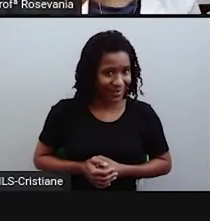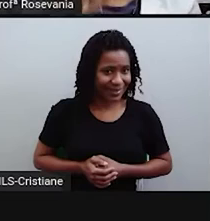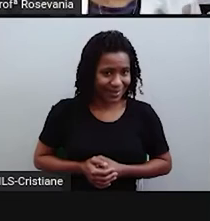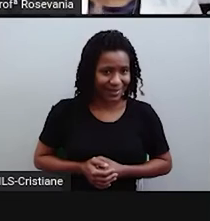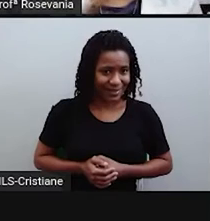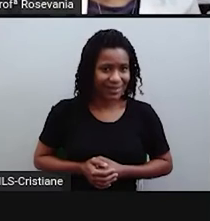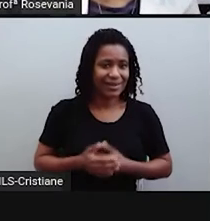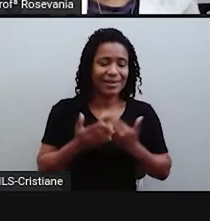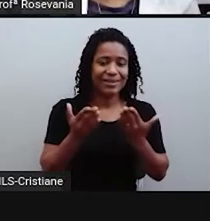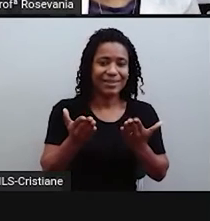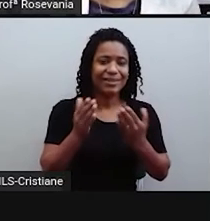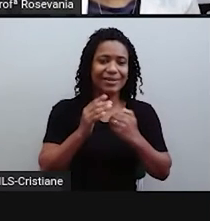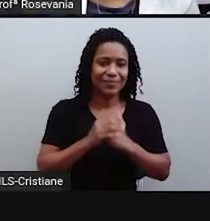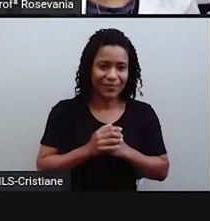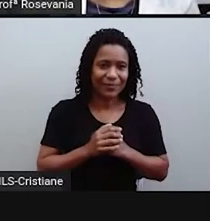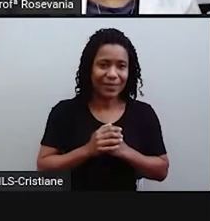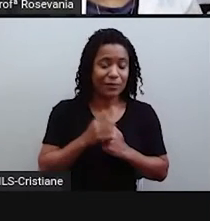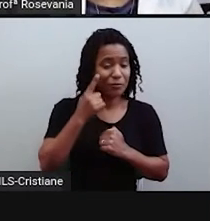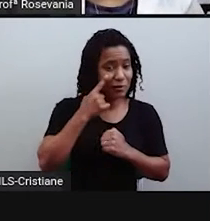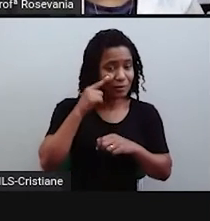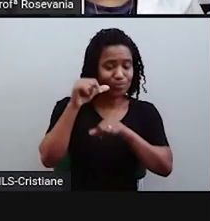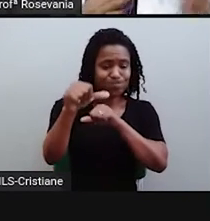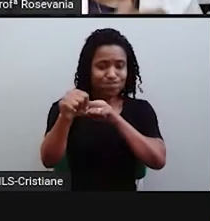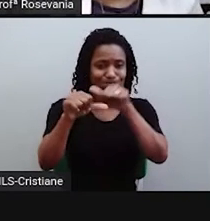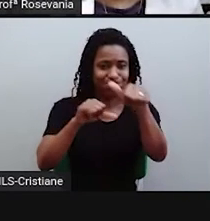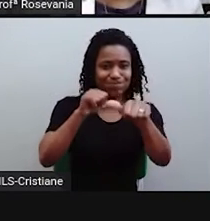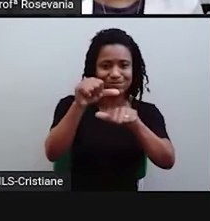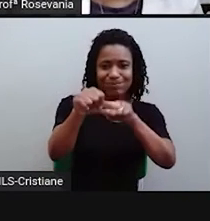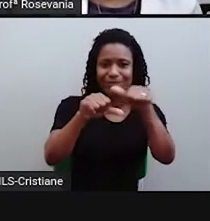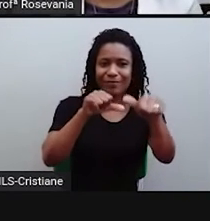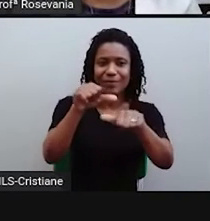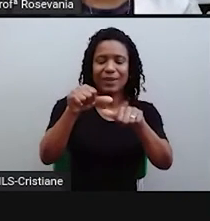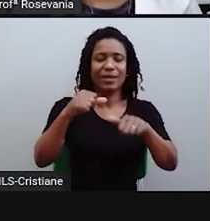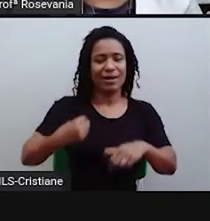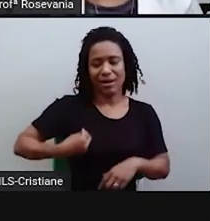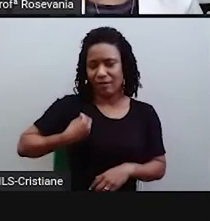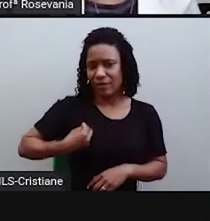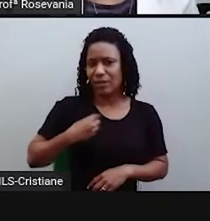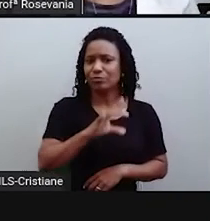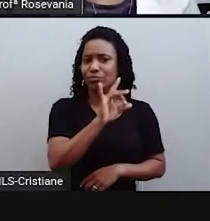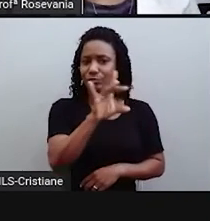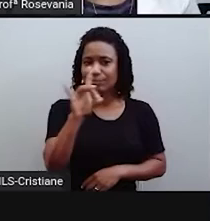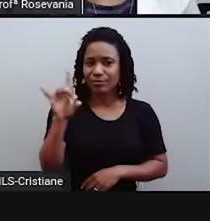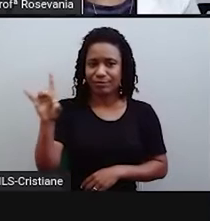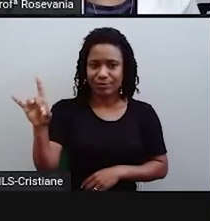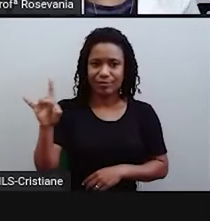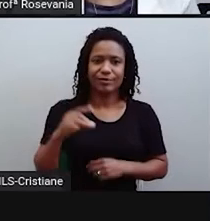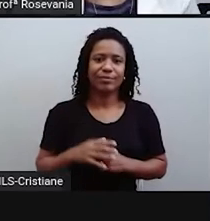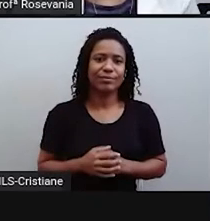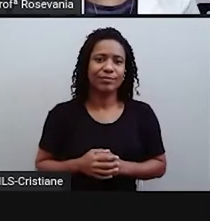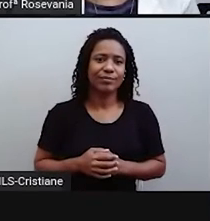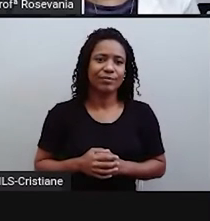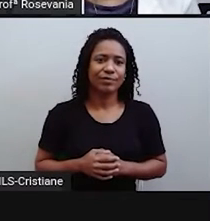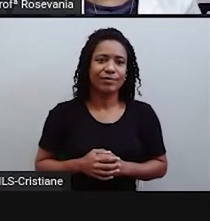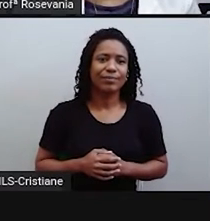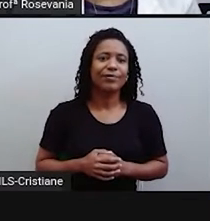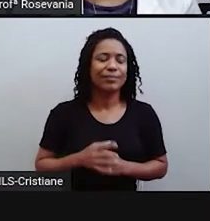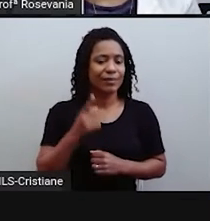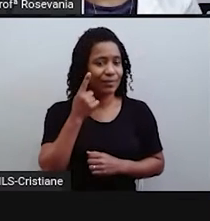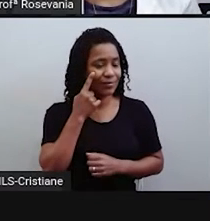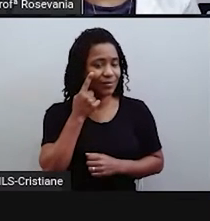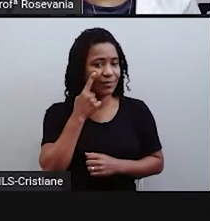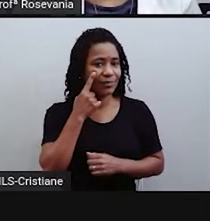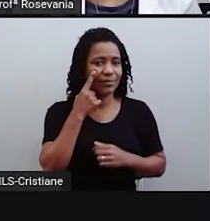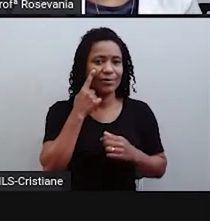Se vai mudando. Mas é claro que tem a ver com a época, né? Mas não precisa se preocupar muito, a maioria das